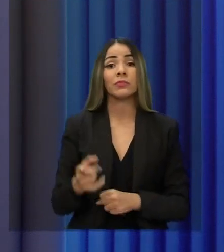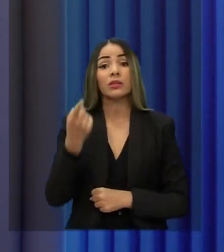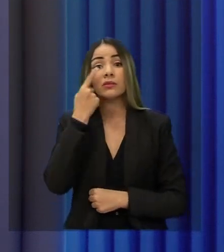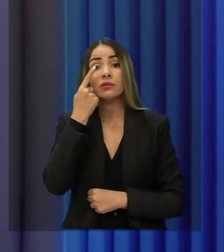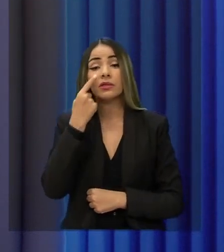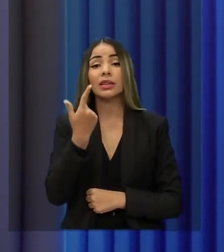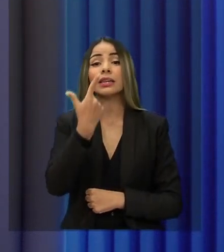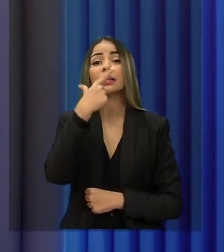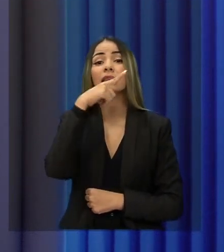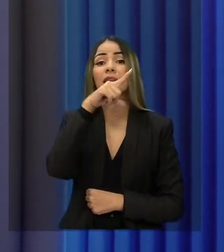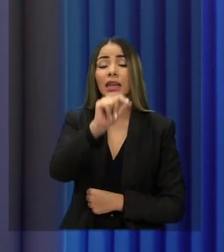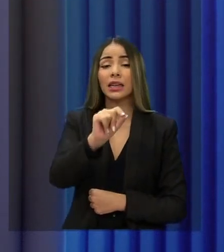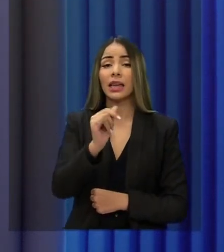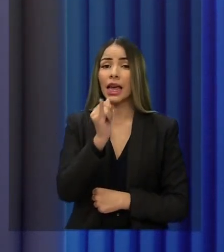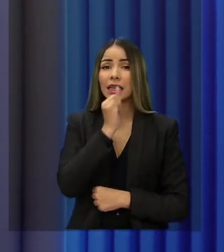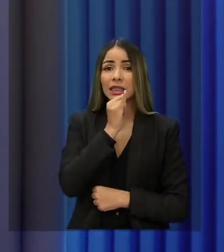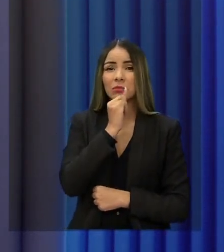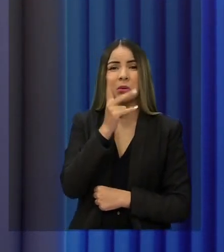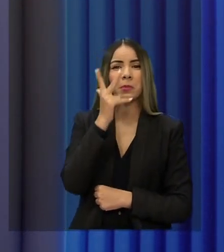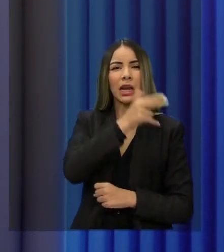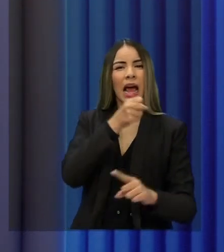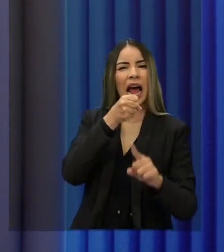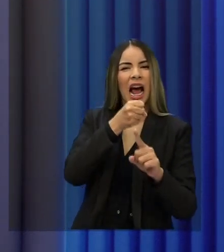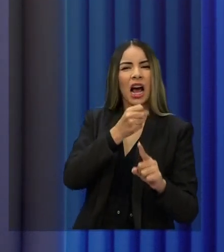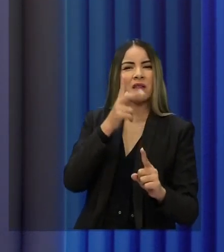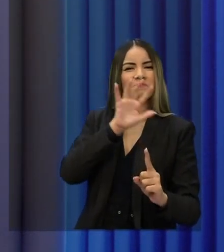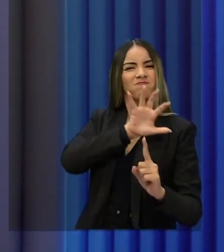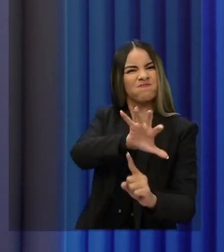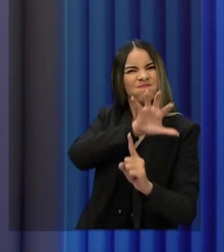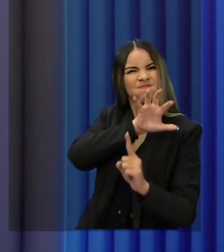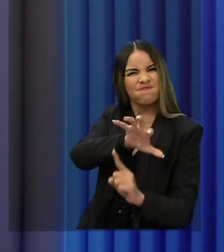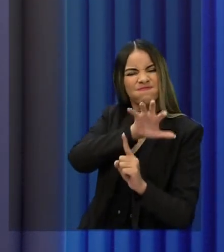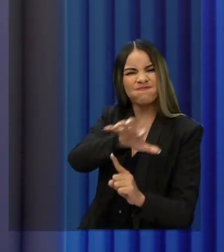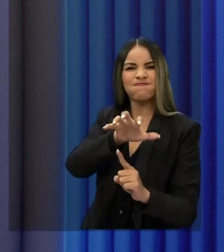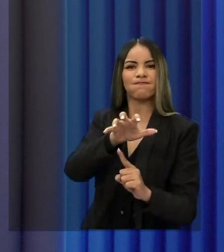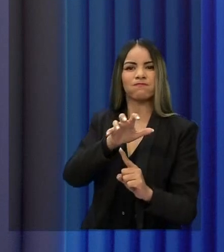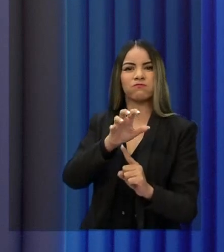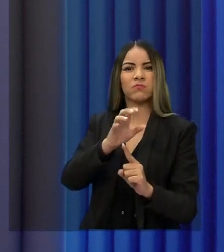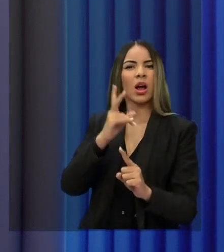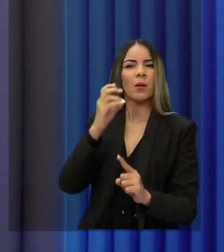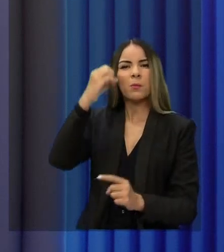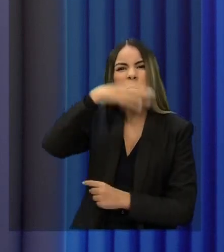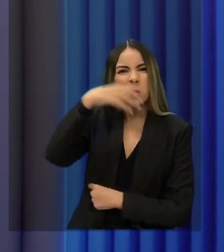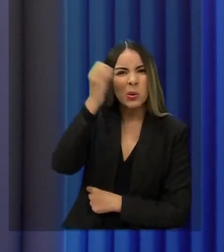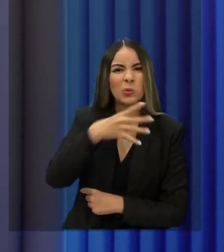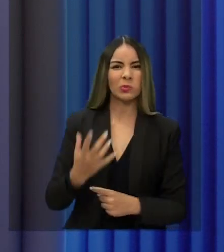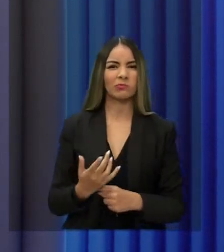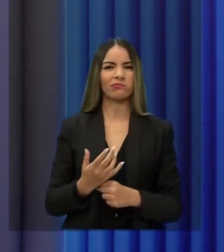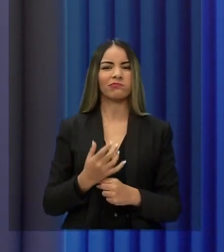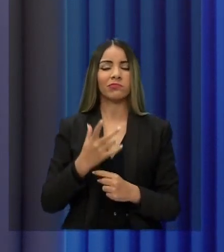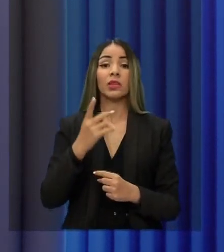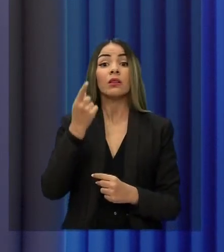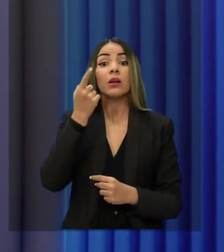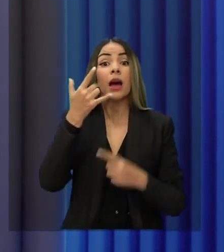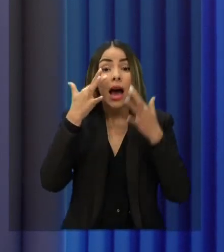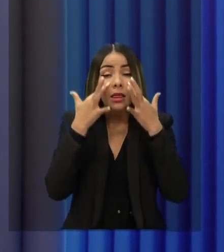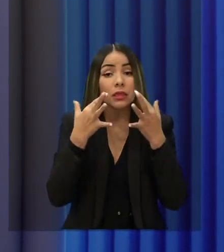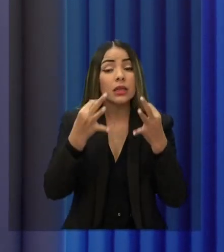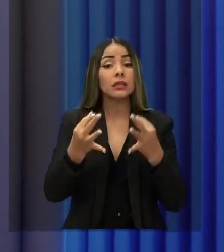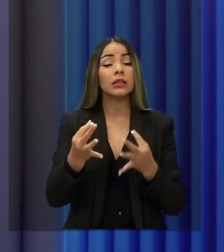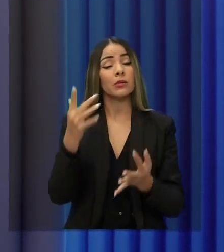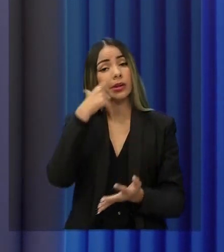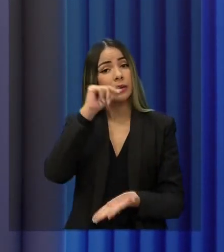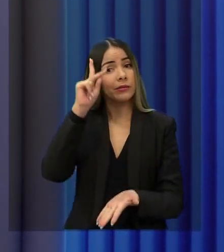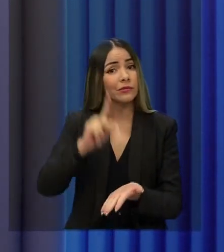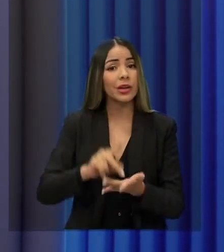agredindo os adversários desde o começo da campanha de forma desesperada e louca. Preste atenção quem de fato está preocupado